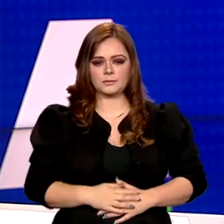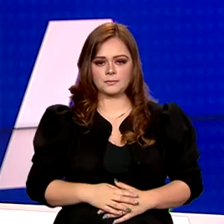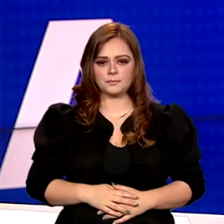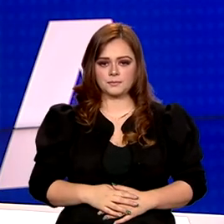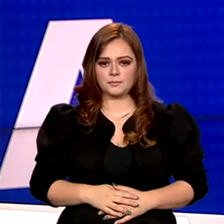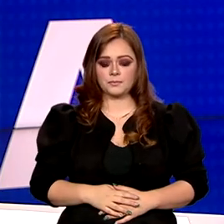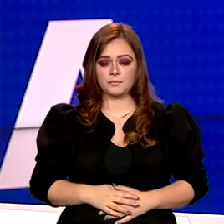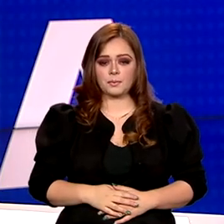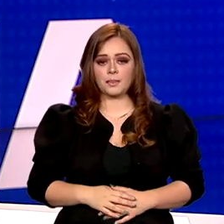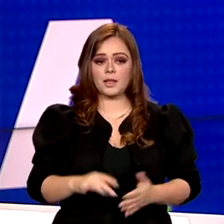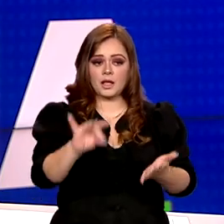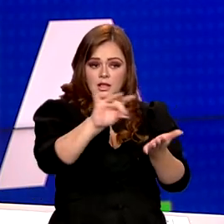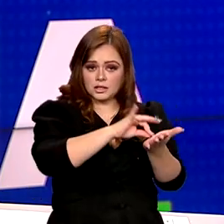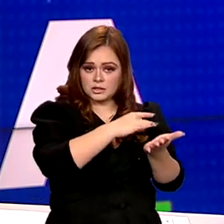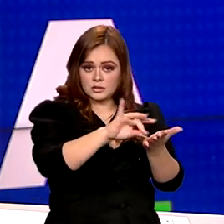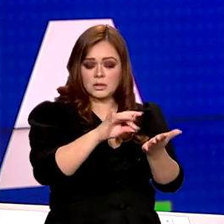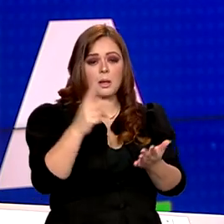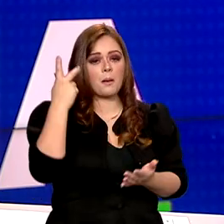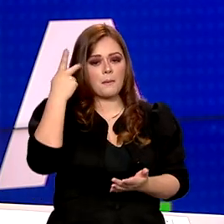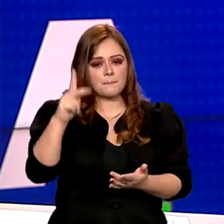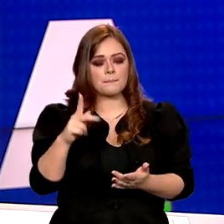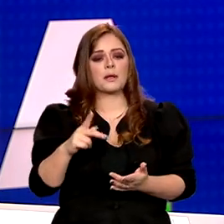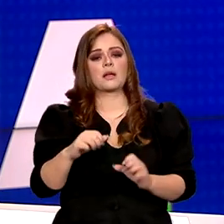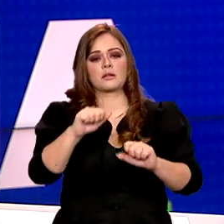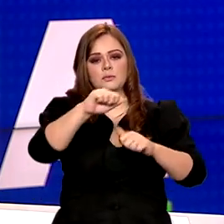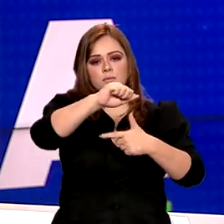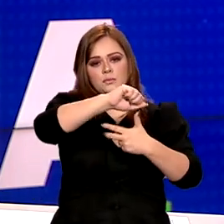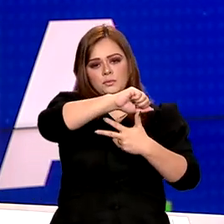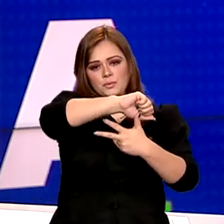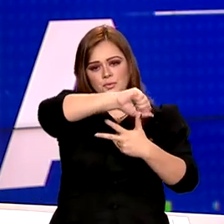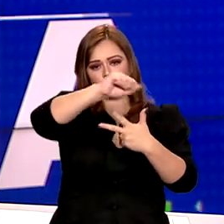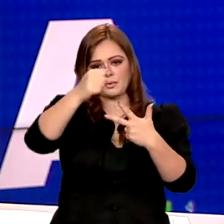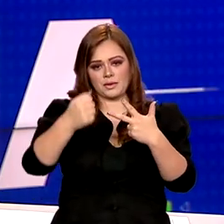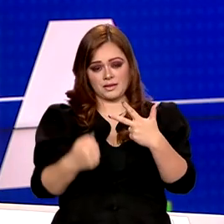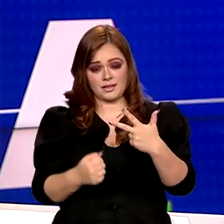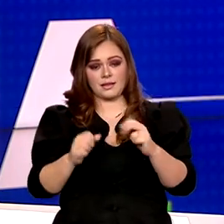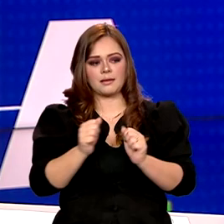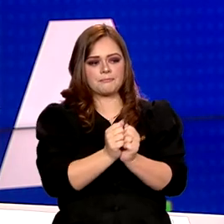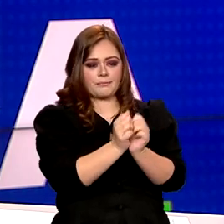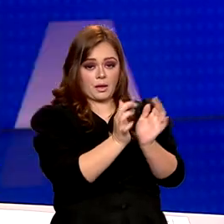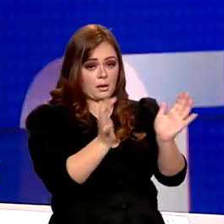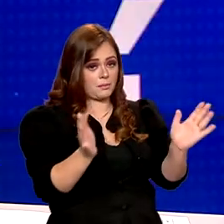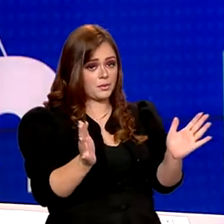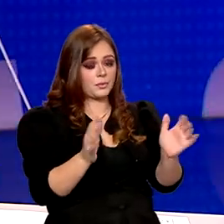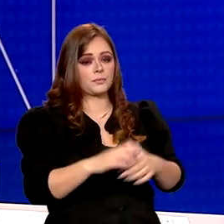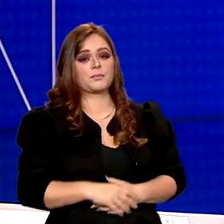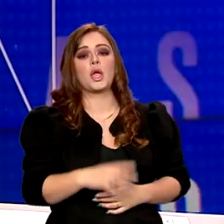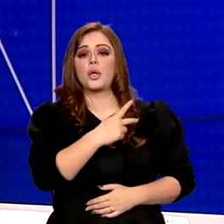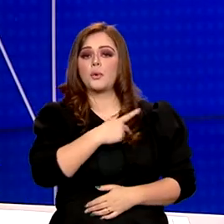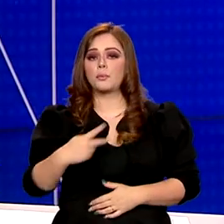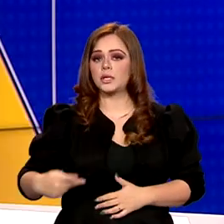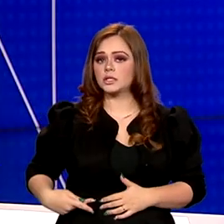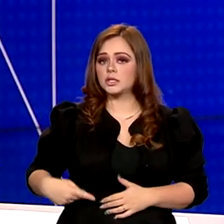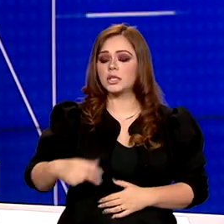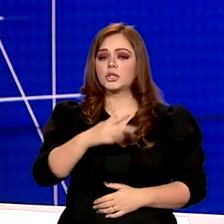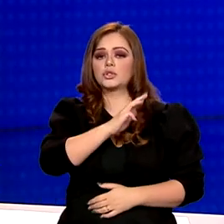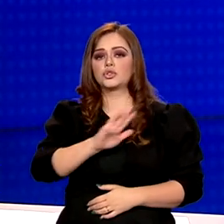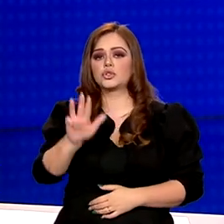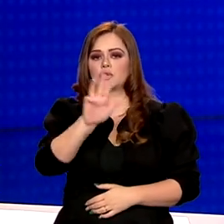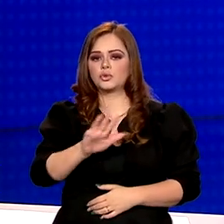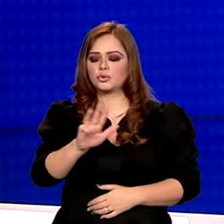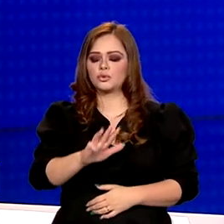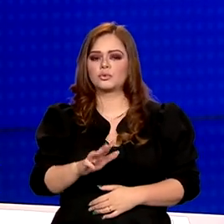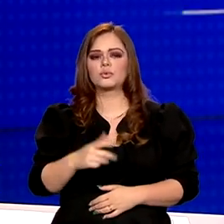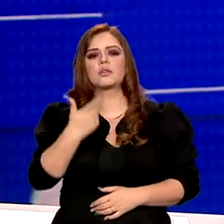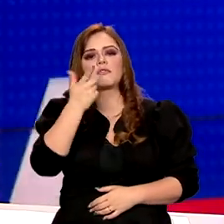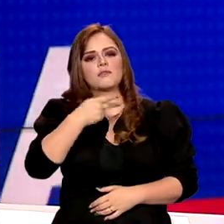As inscrições para o Exame Nacional do Ensino Médio, o Enem, estão abertas e o presidente Lula reforçou o convite